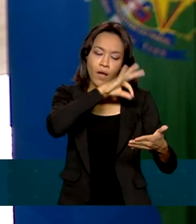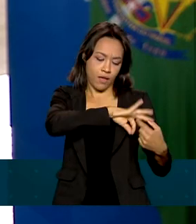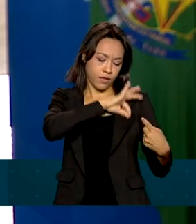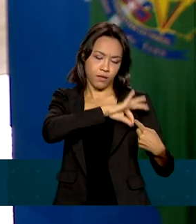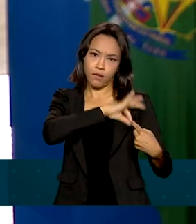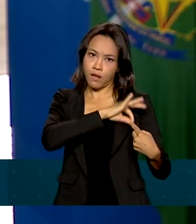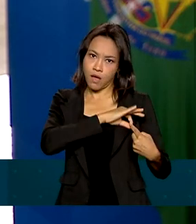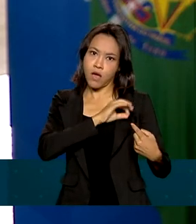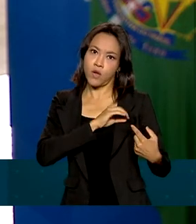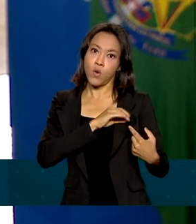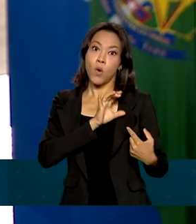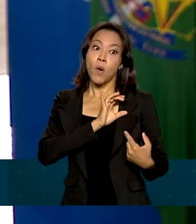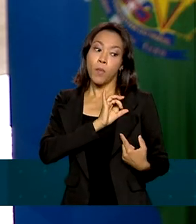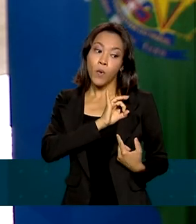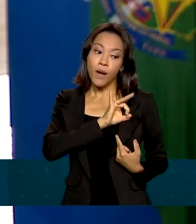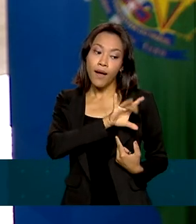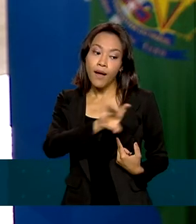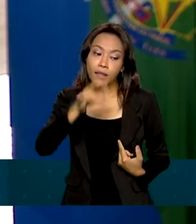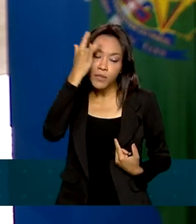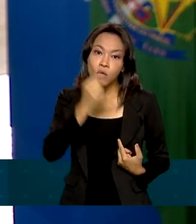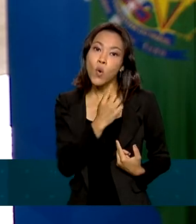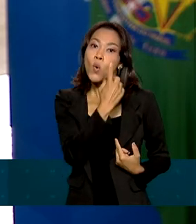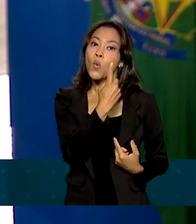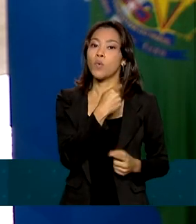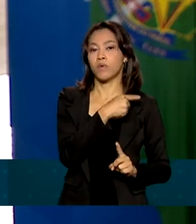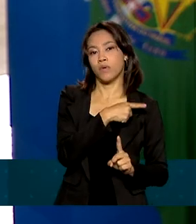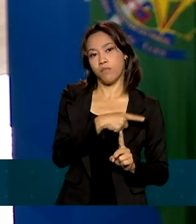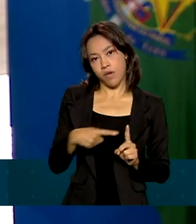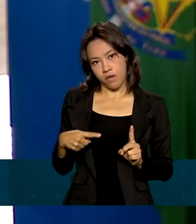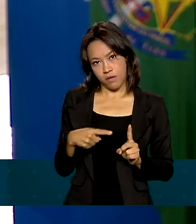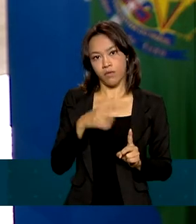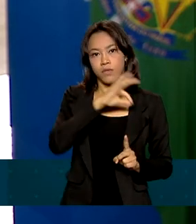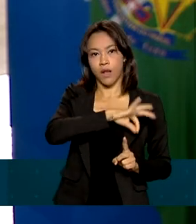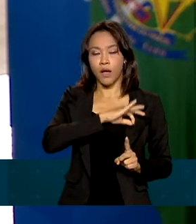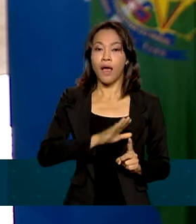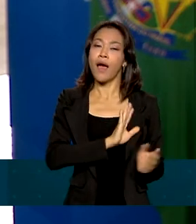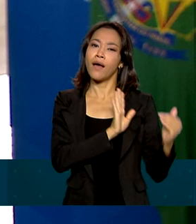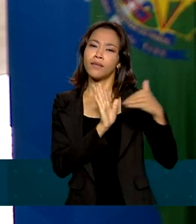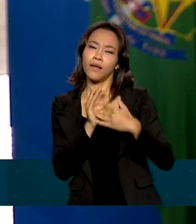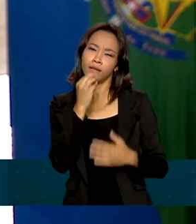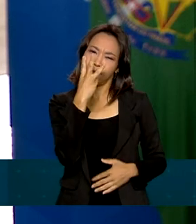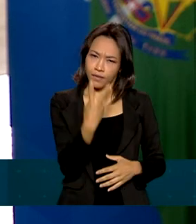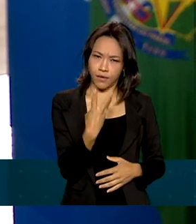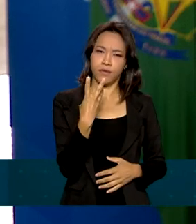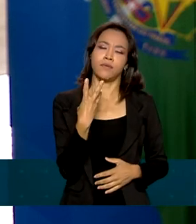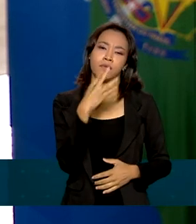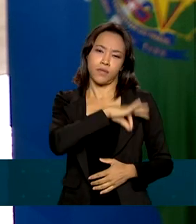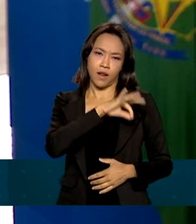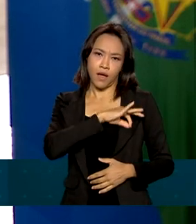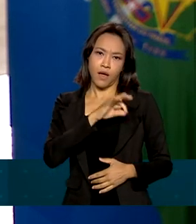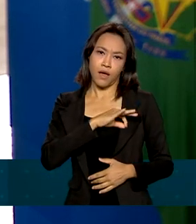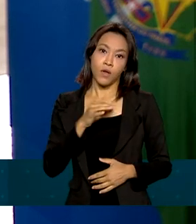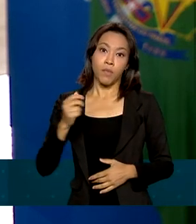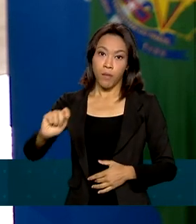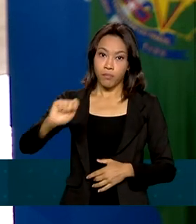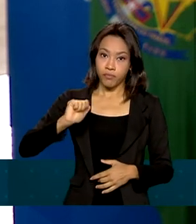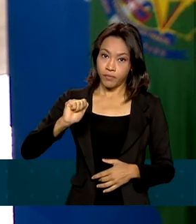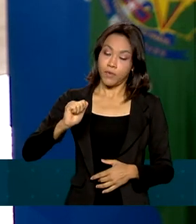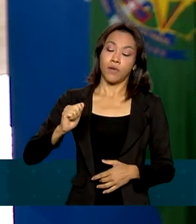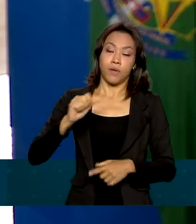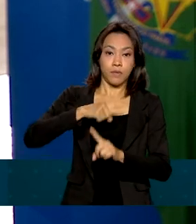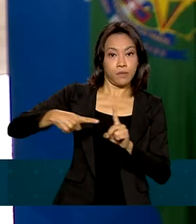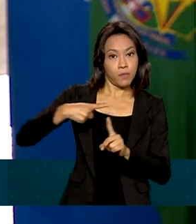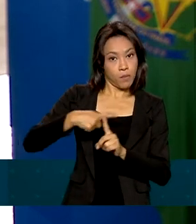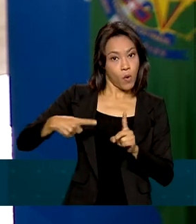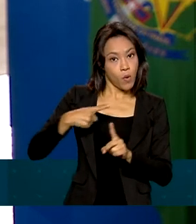familiar bruta mensal por pessoa de até 1,5 salário mínimo e de até 3 salários mínimos, no caso de bolsas parciais.